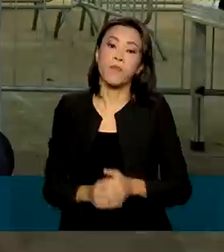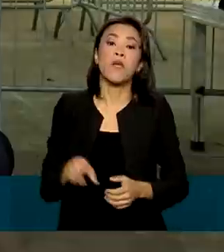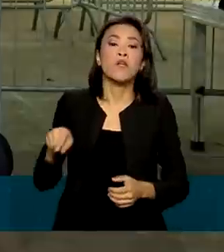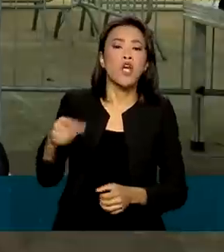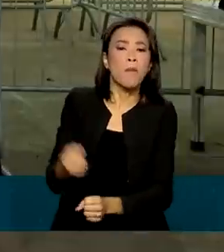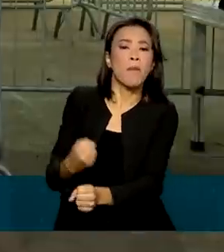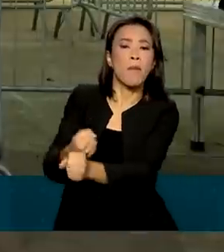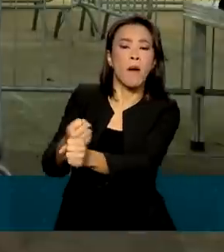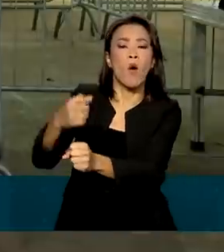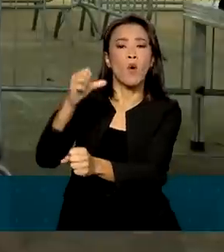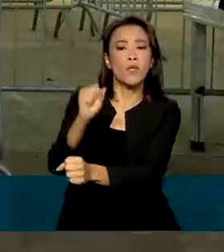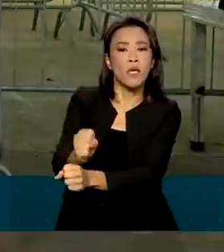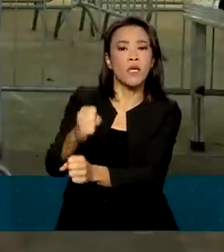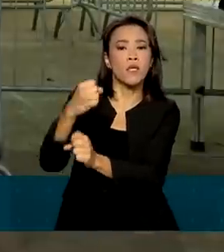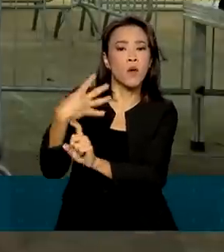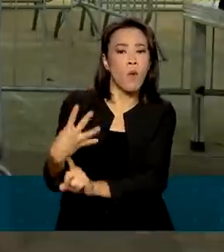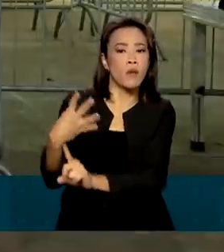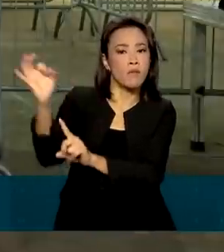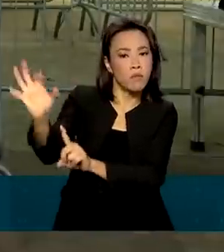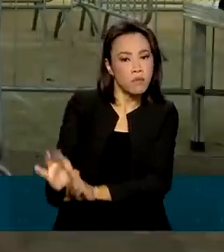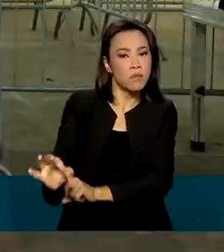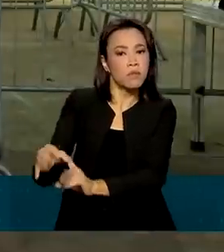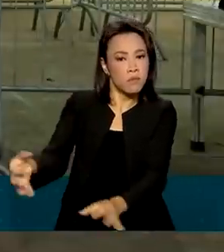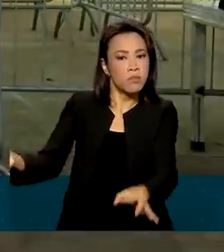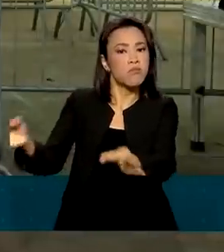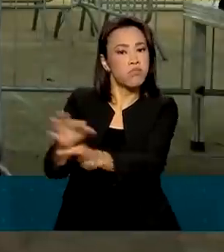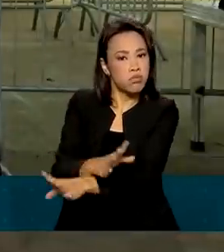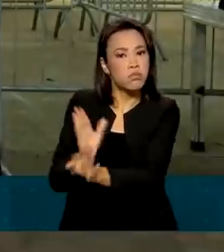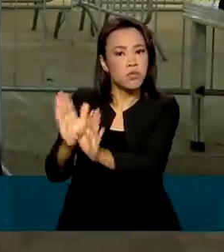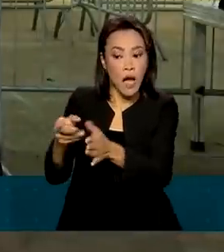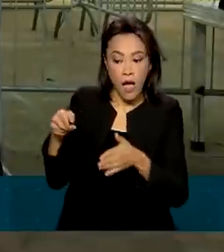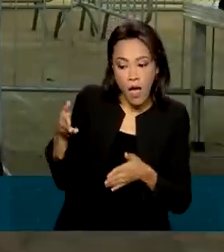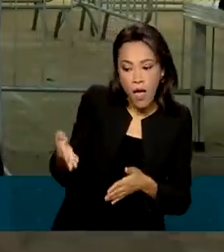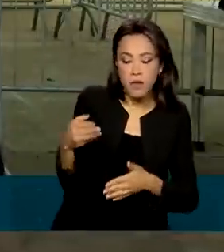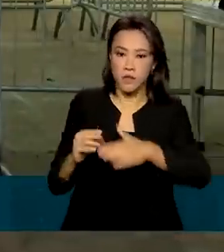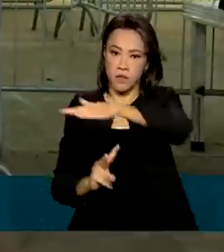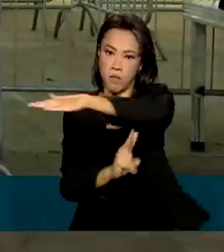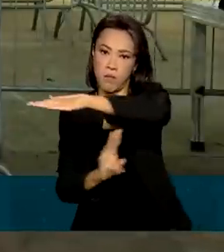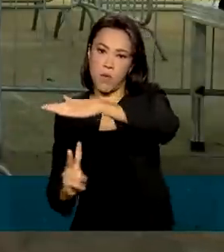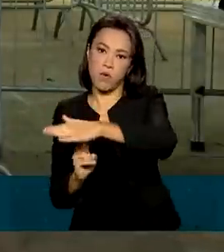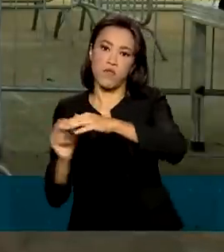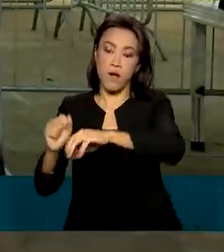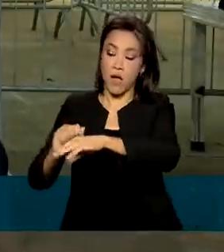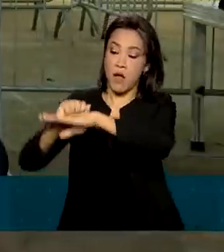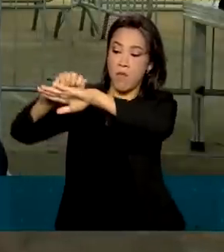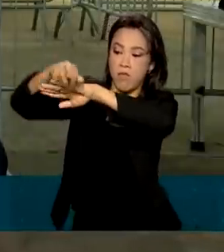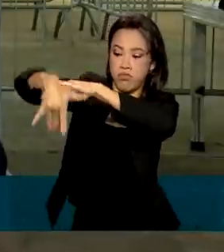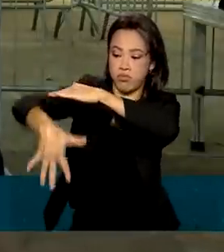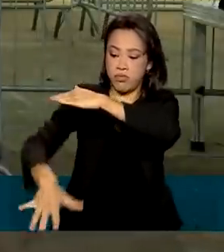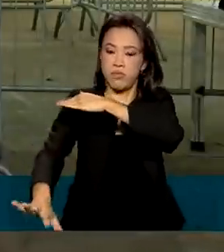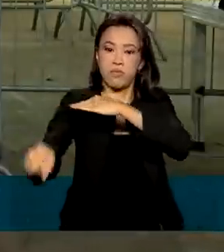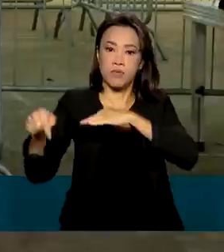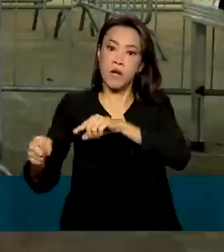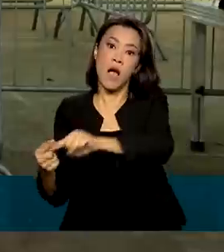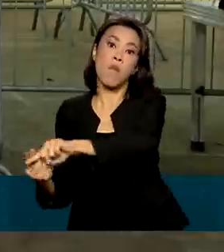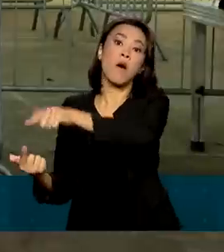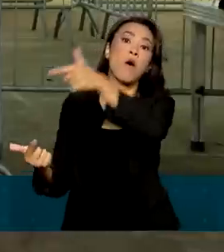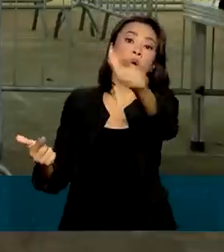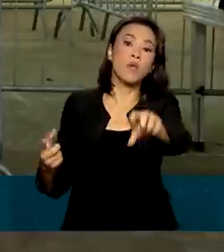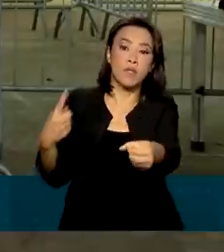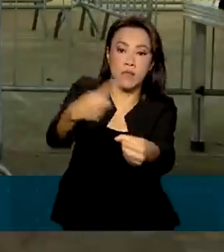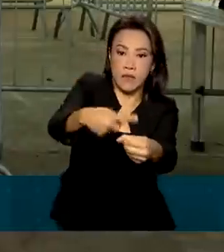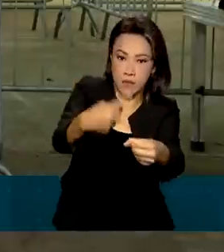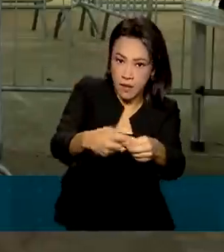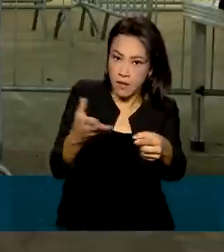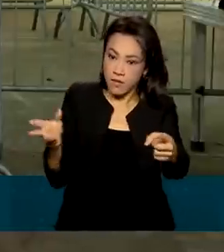84% do cronograma executado. A ponte vai conectar a Foz do Iguaçu a presidente Franco. É um